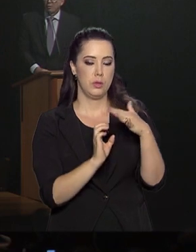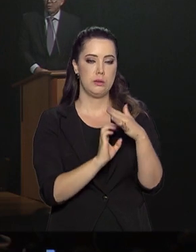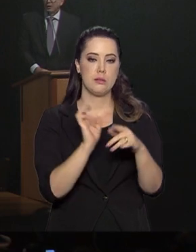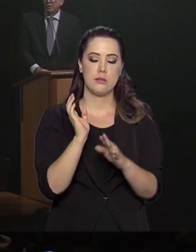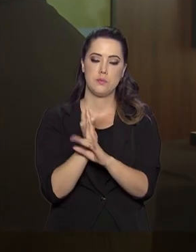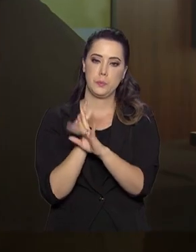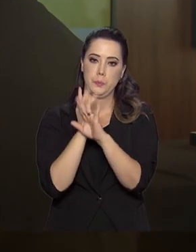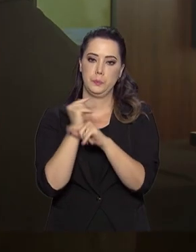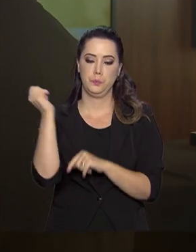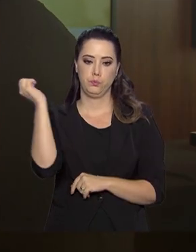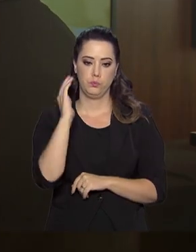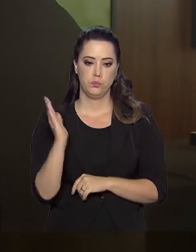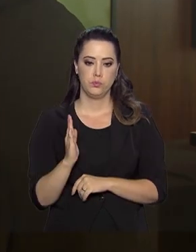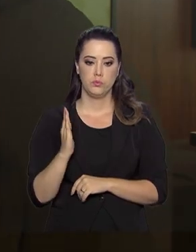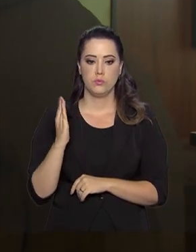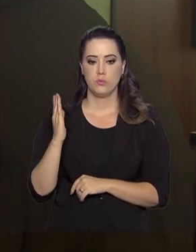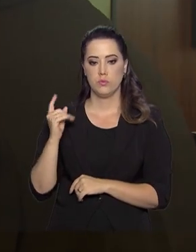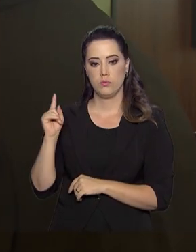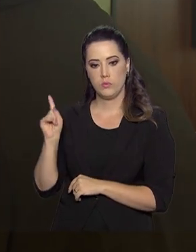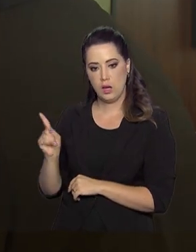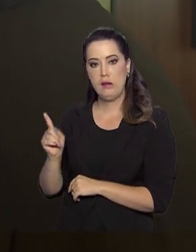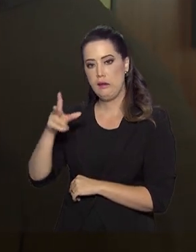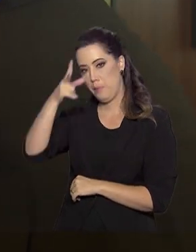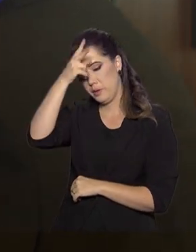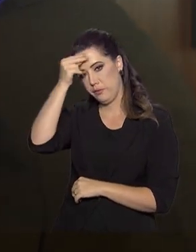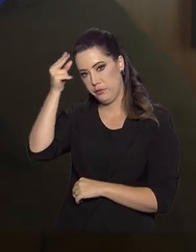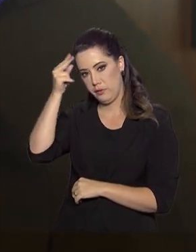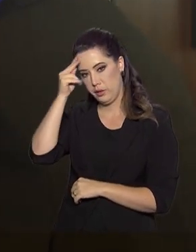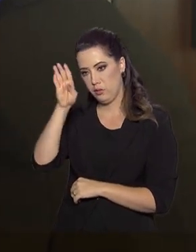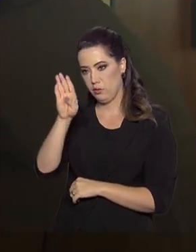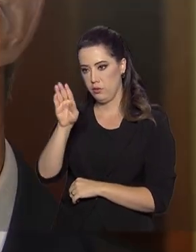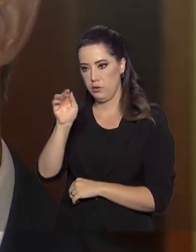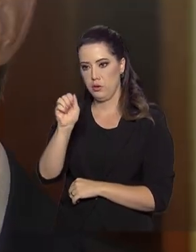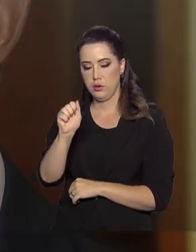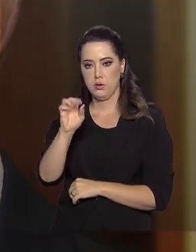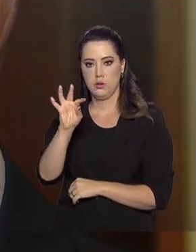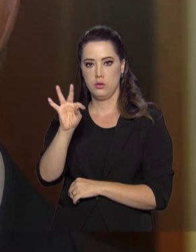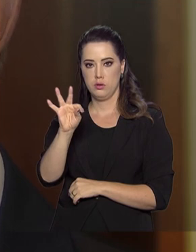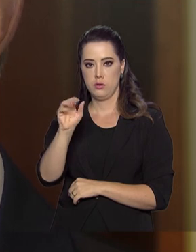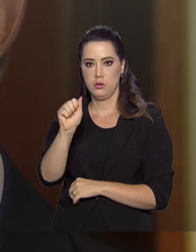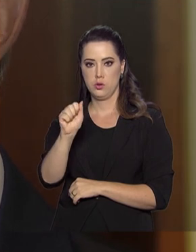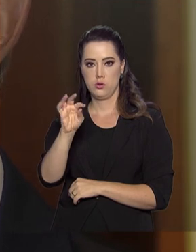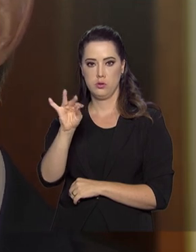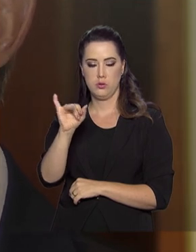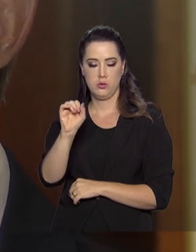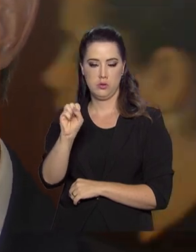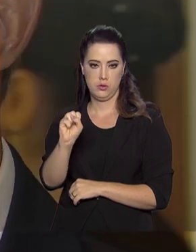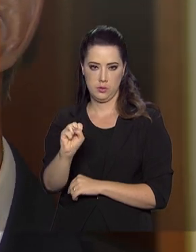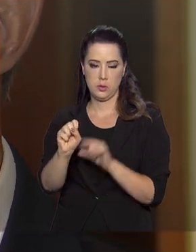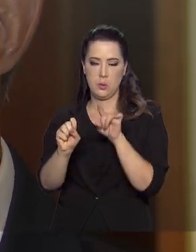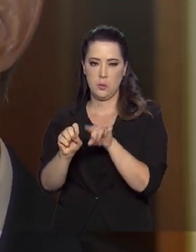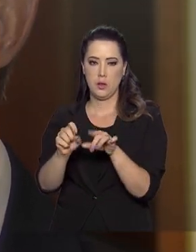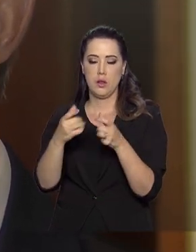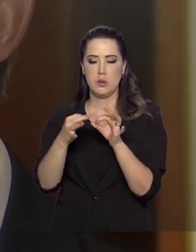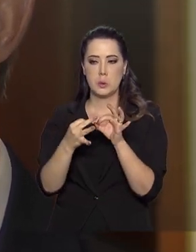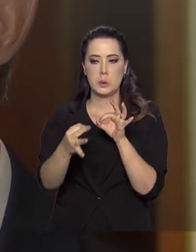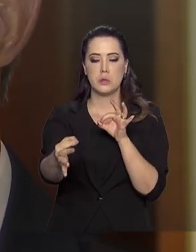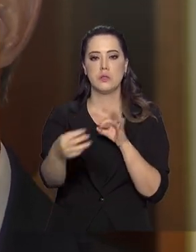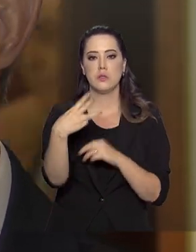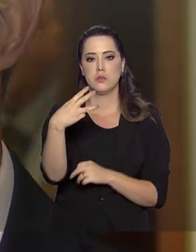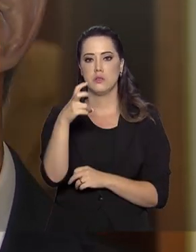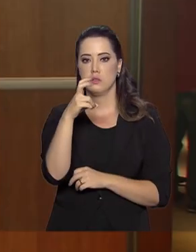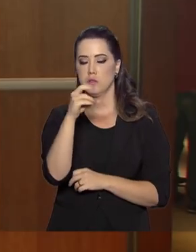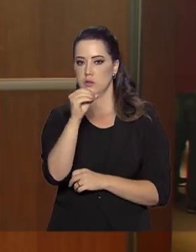brasileiras. José Luiz, prefeito de Batatais, cidade de 63 mil habitantes, localizada a 350